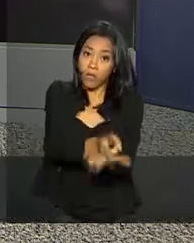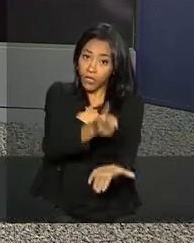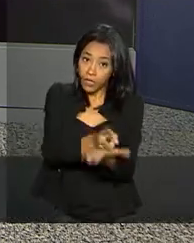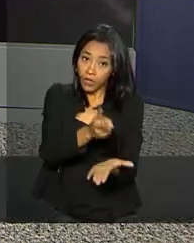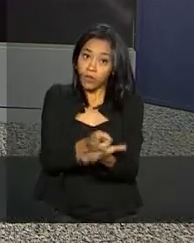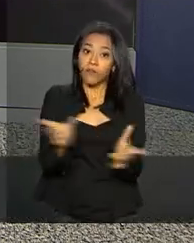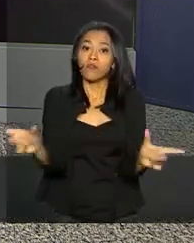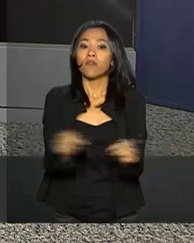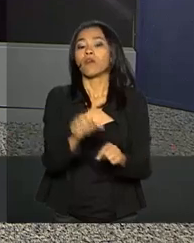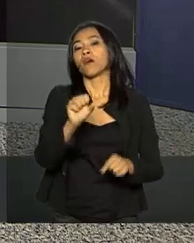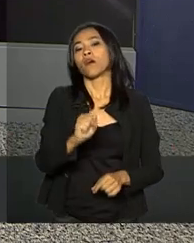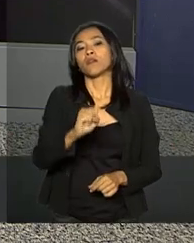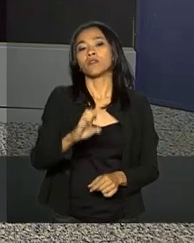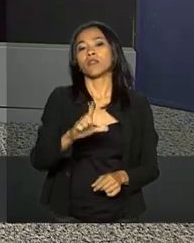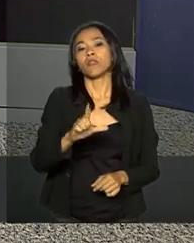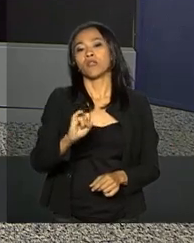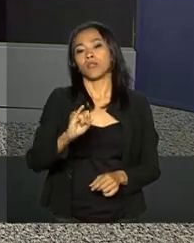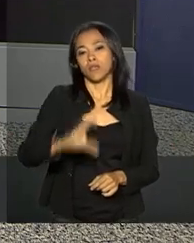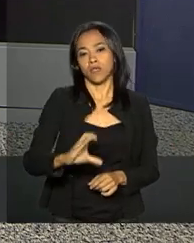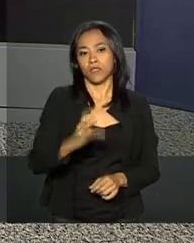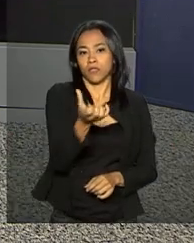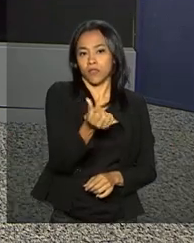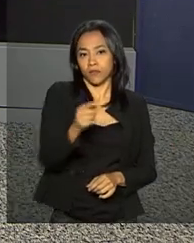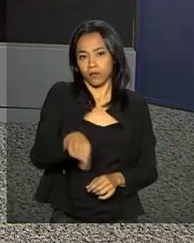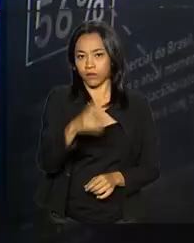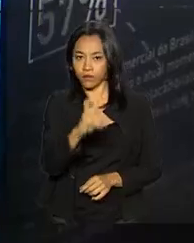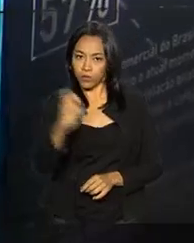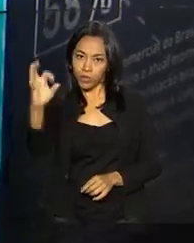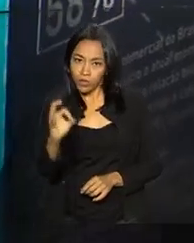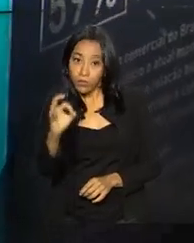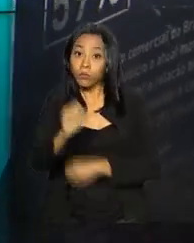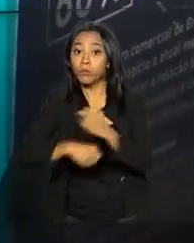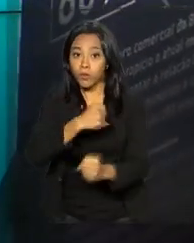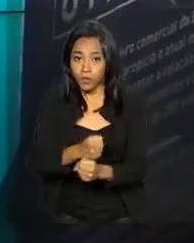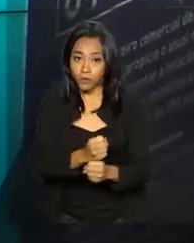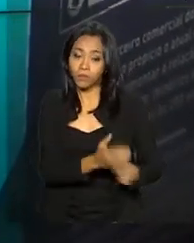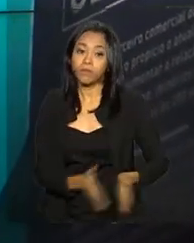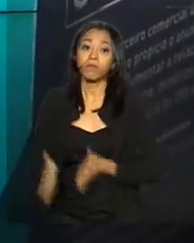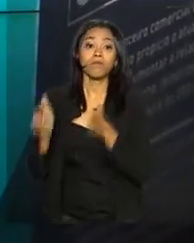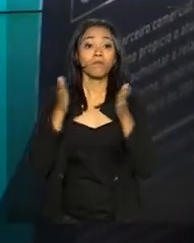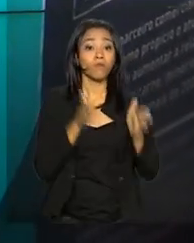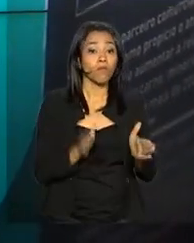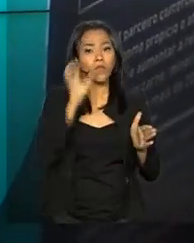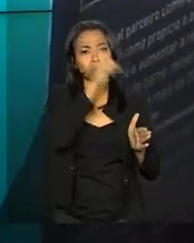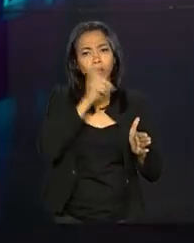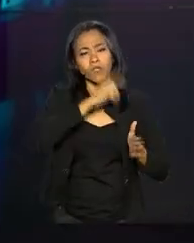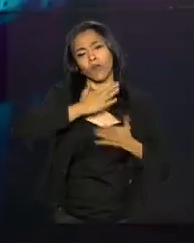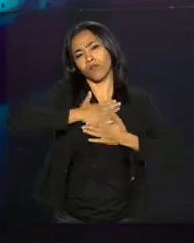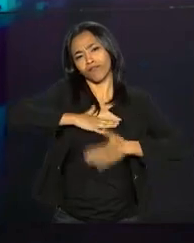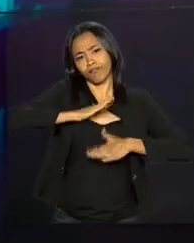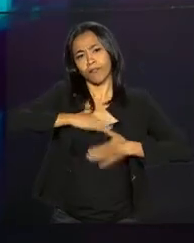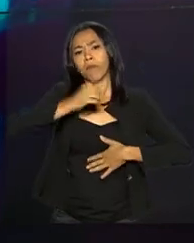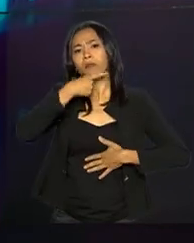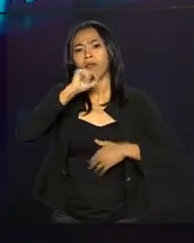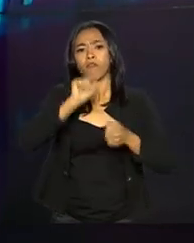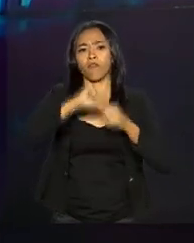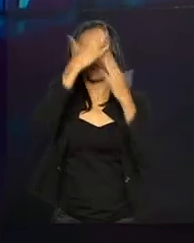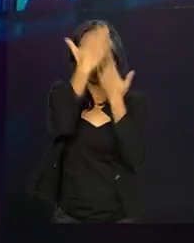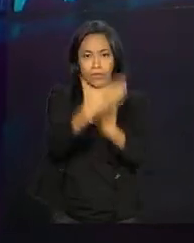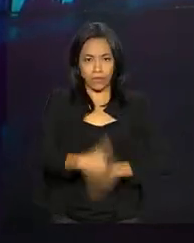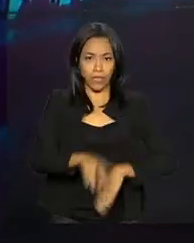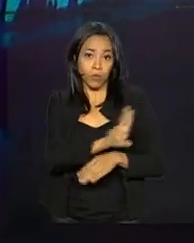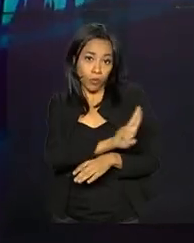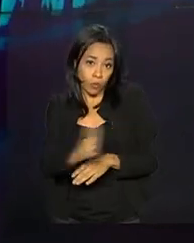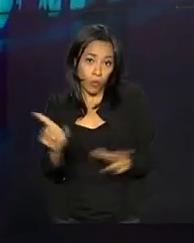Selic em 6,5% ao ano. O domingo foi tranquilo para quem fez o Exame Nacional de Desempenho de